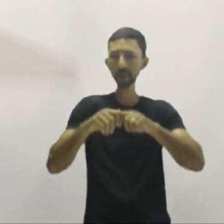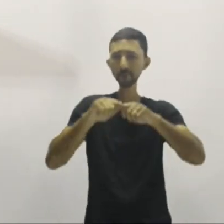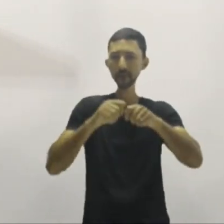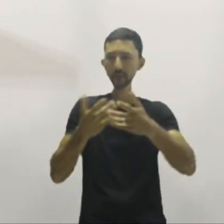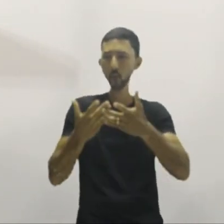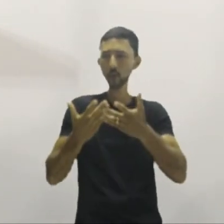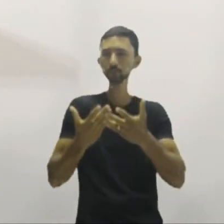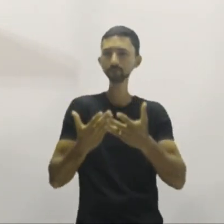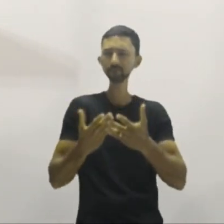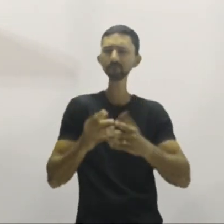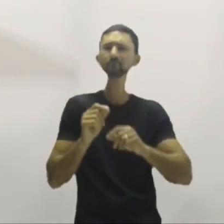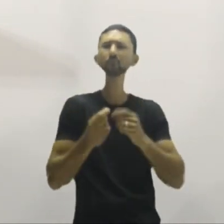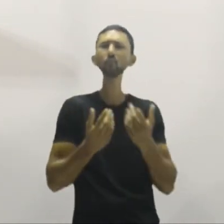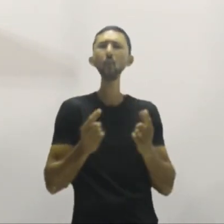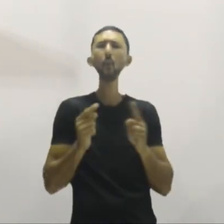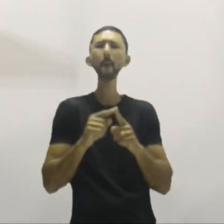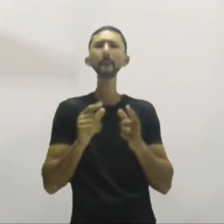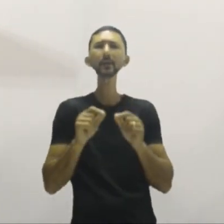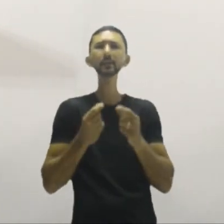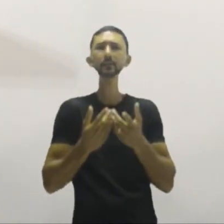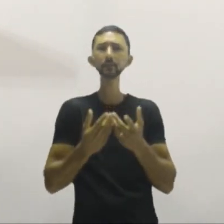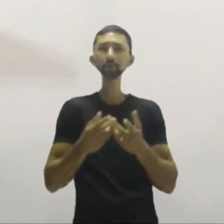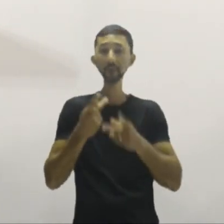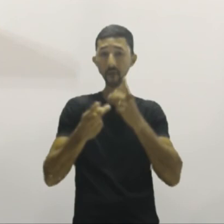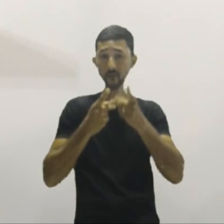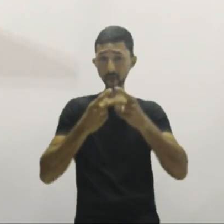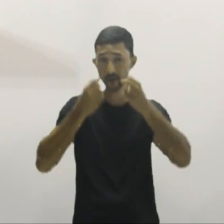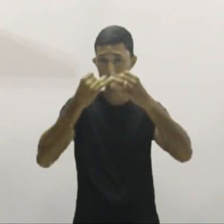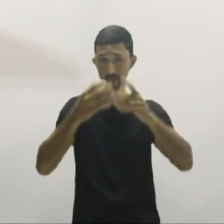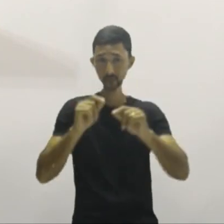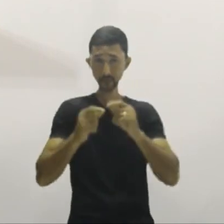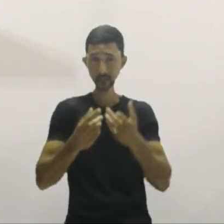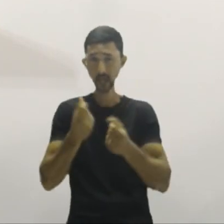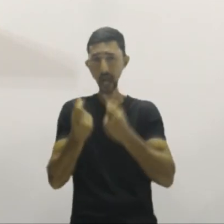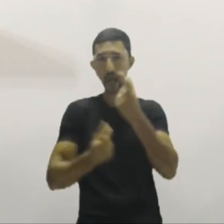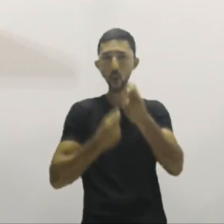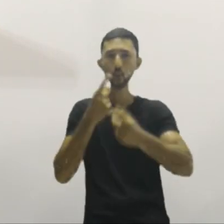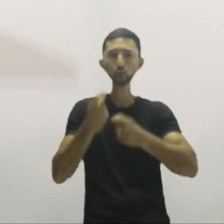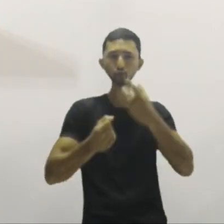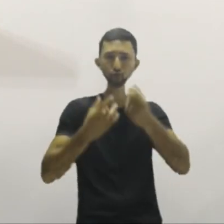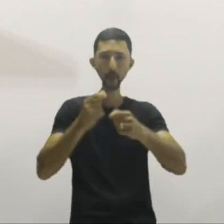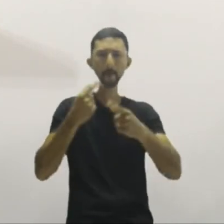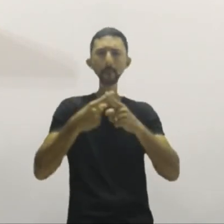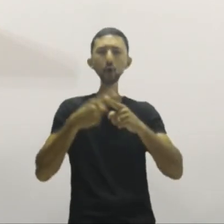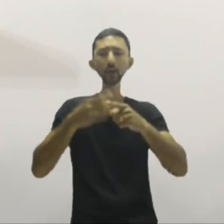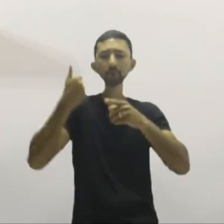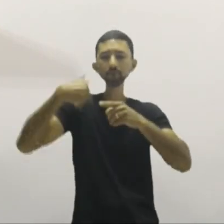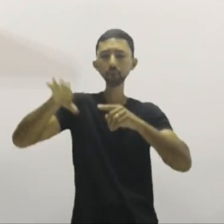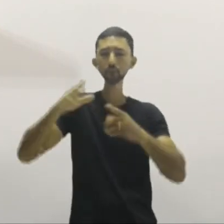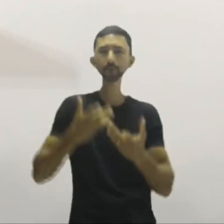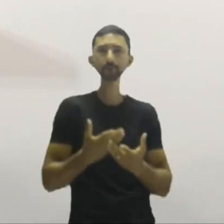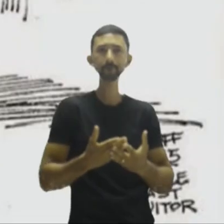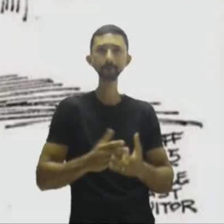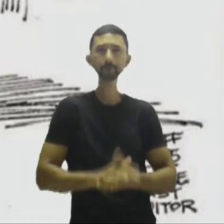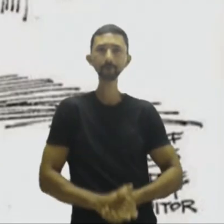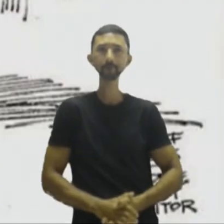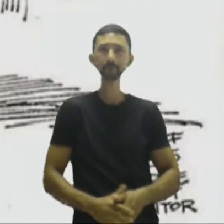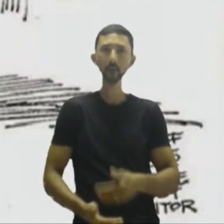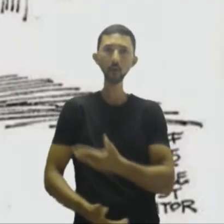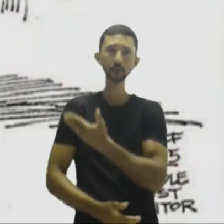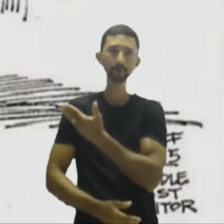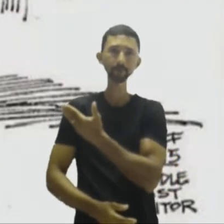tem um motivo. Vou citar para vocês alguns motivos. O primeiro motivo na tela